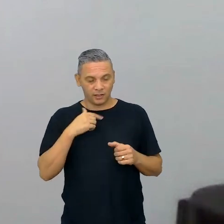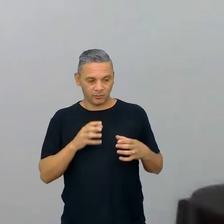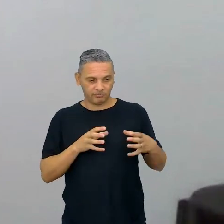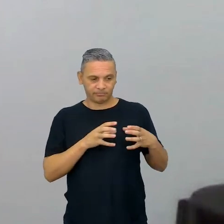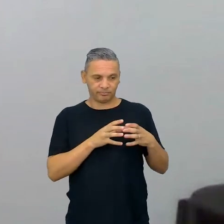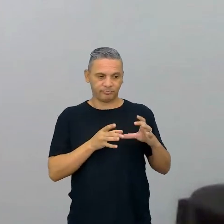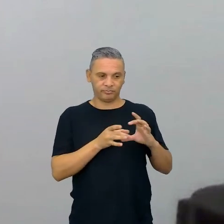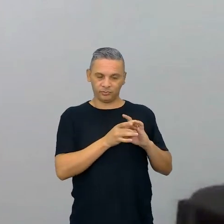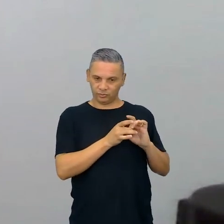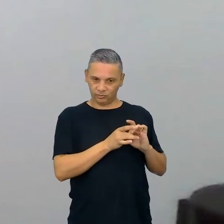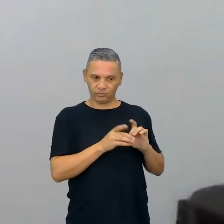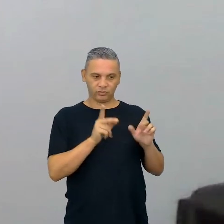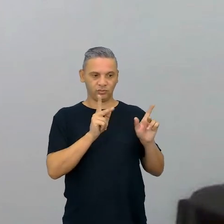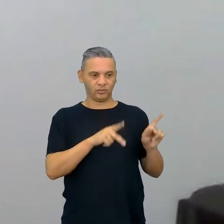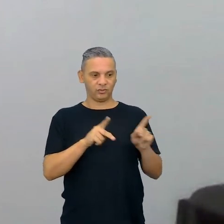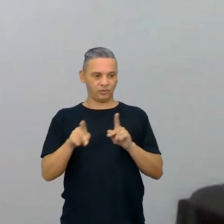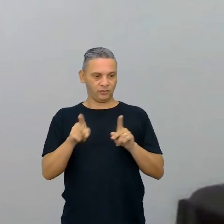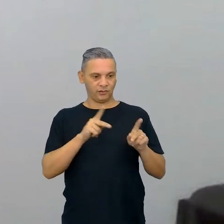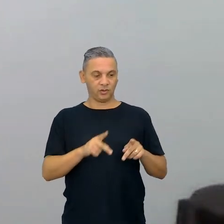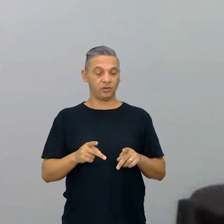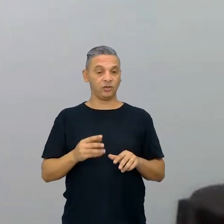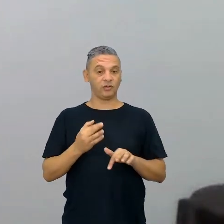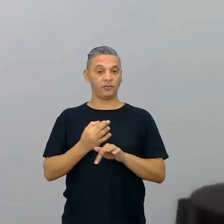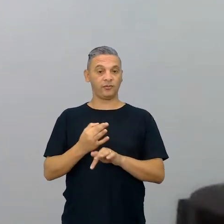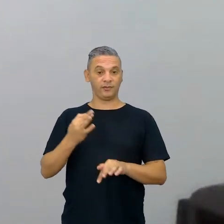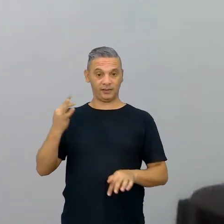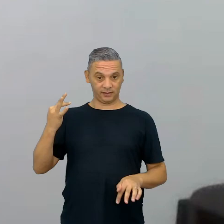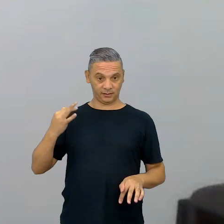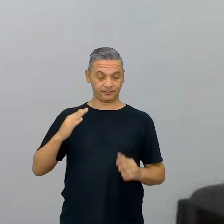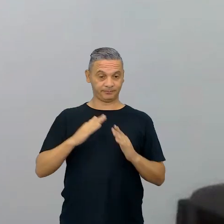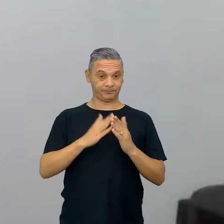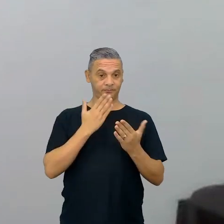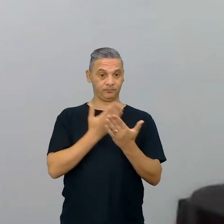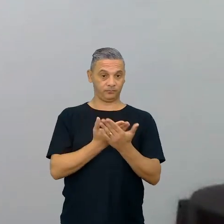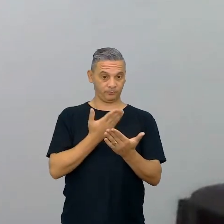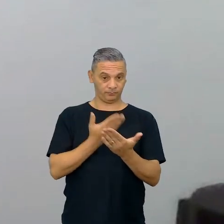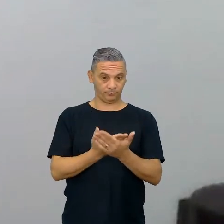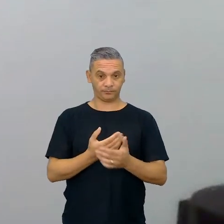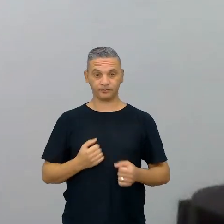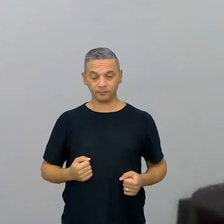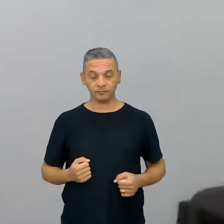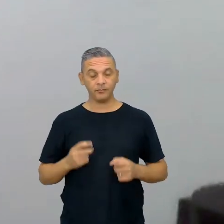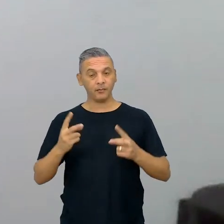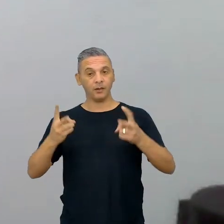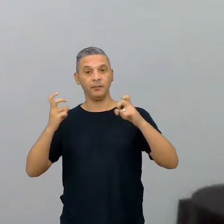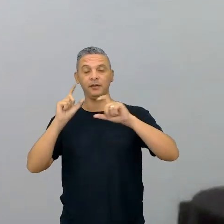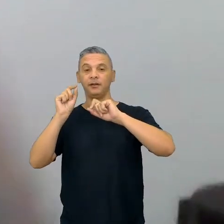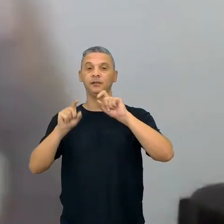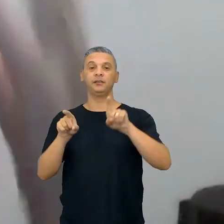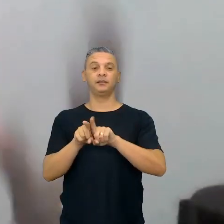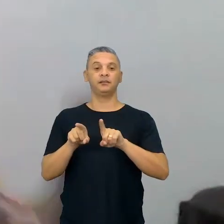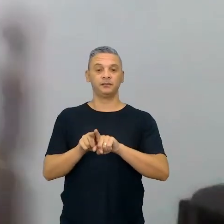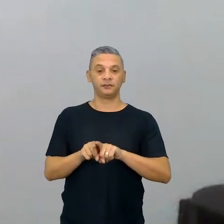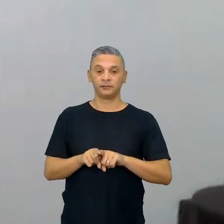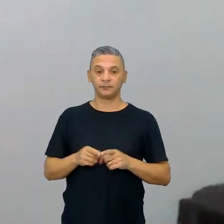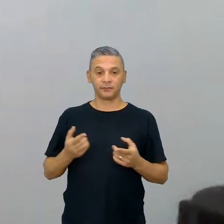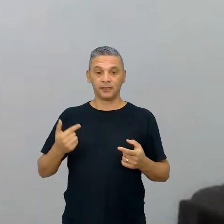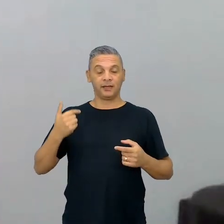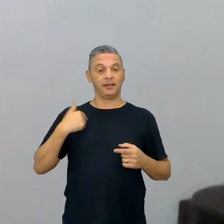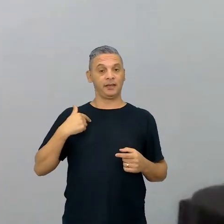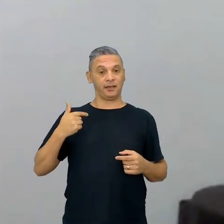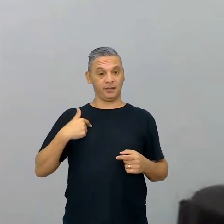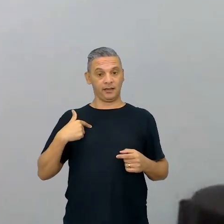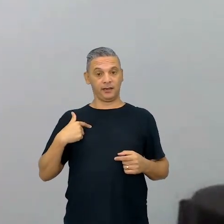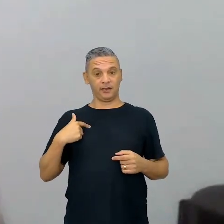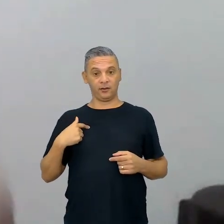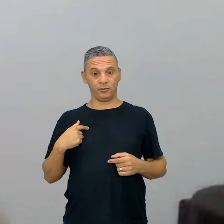com o professor de física da escola, onde eu percebi que no horário que eu estou em